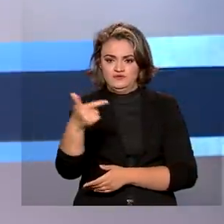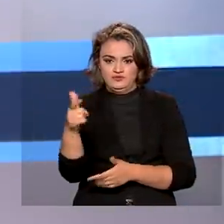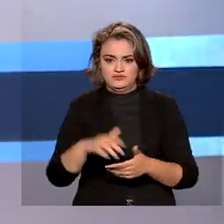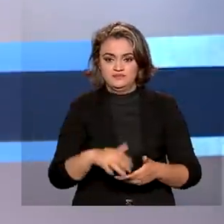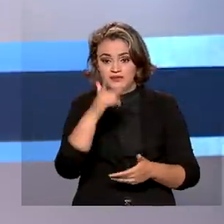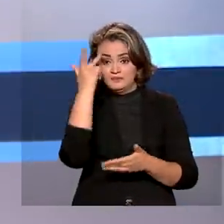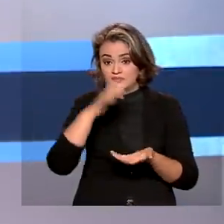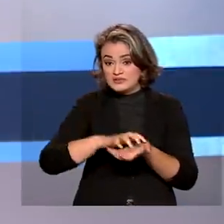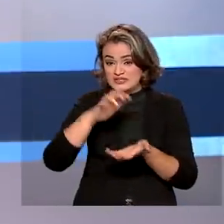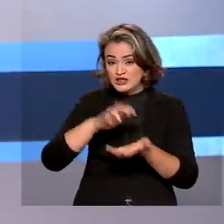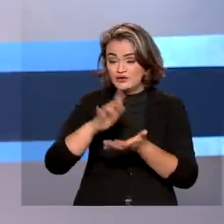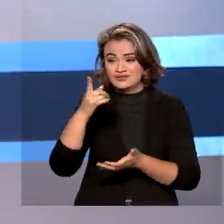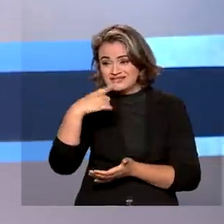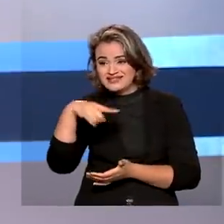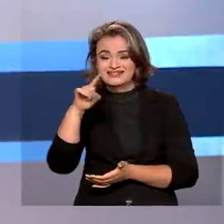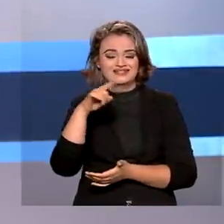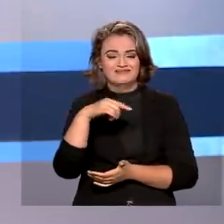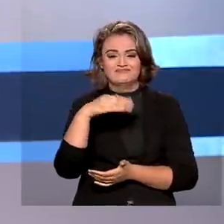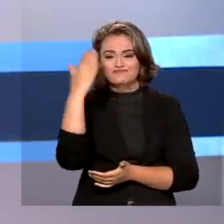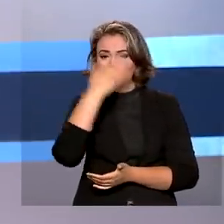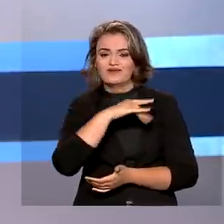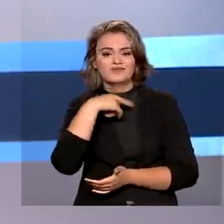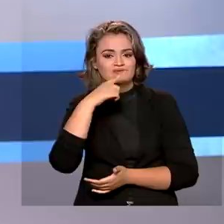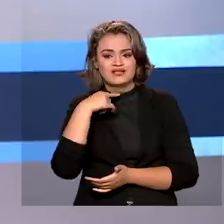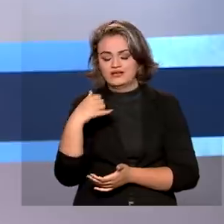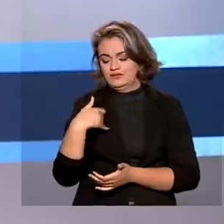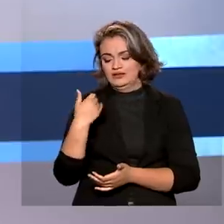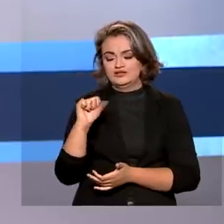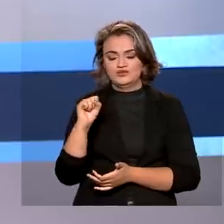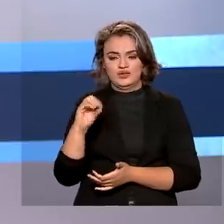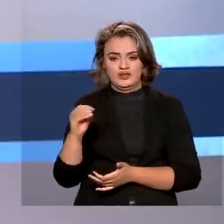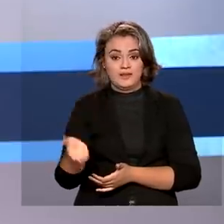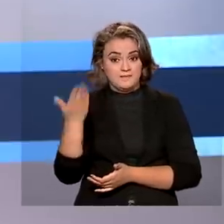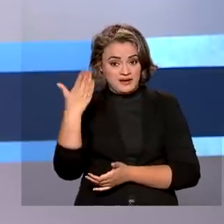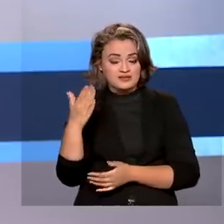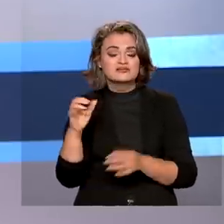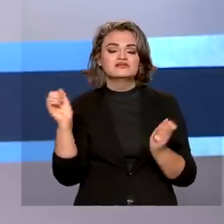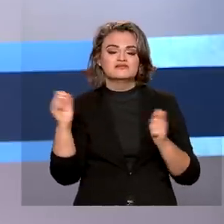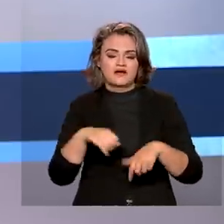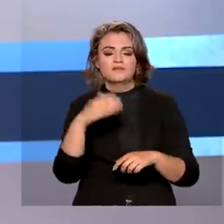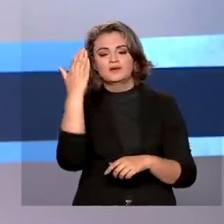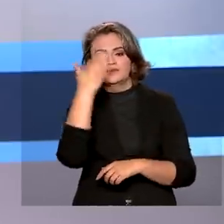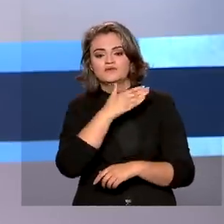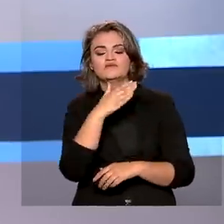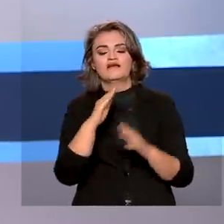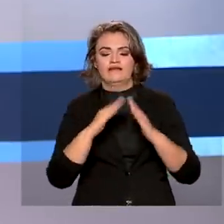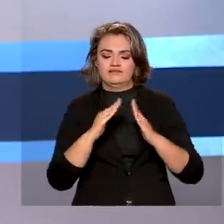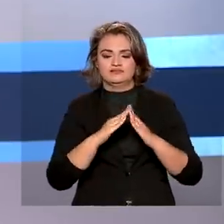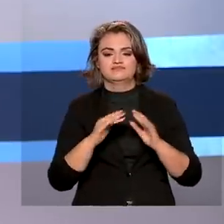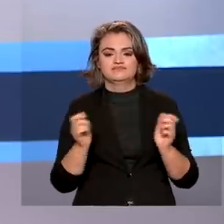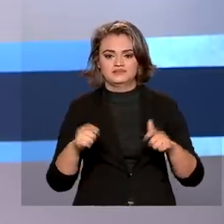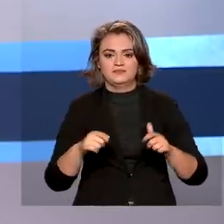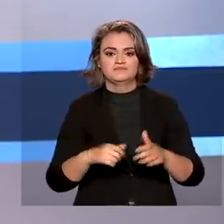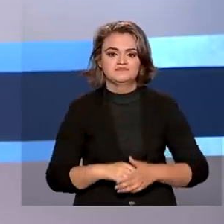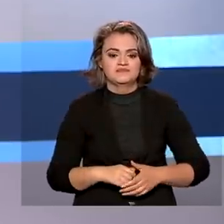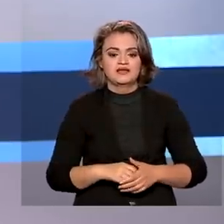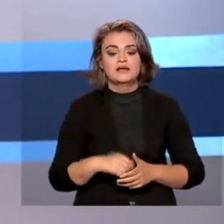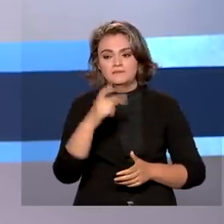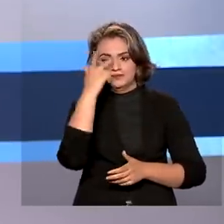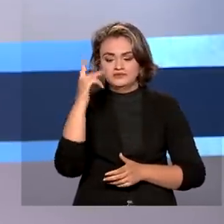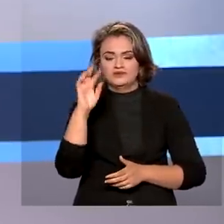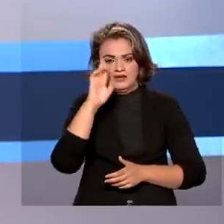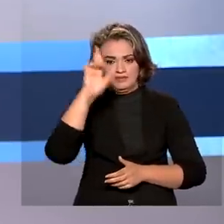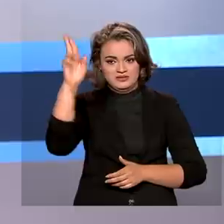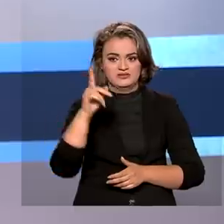Idosos com dificuldades de locomoção ou acima de 80 anos podem realizar a prova de vida em casa. Um representante da